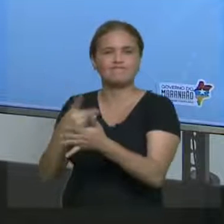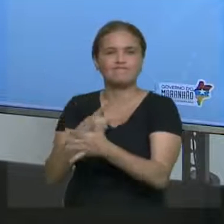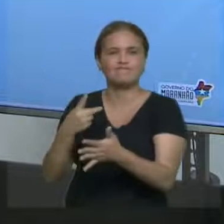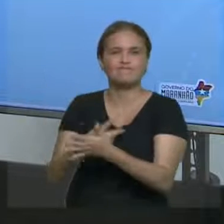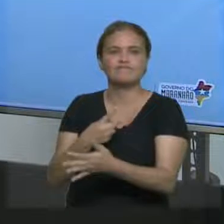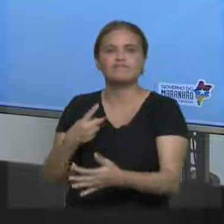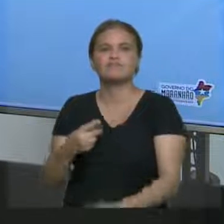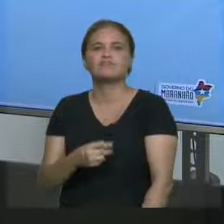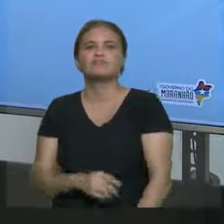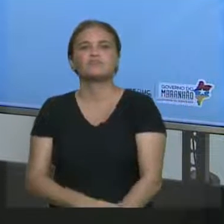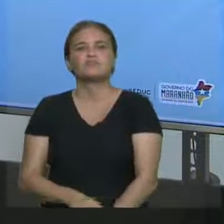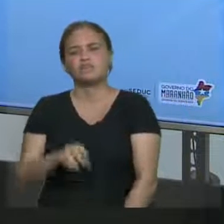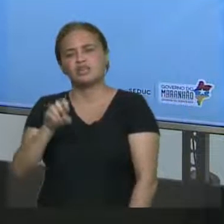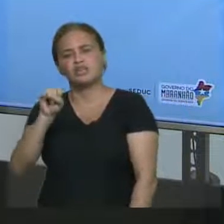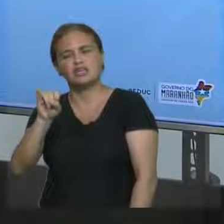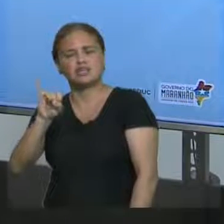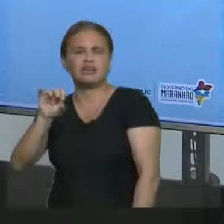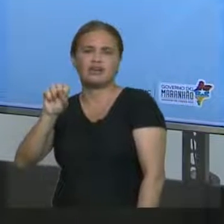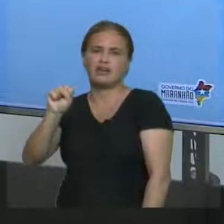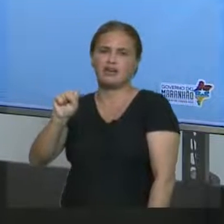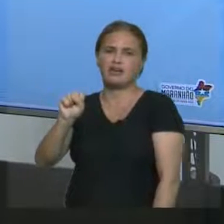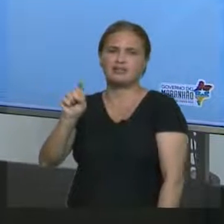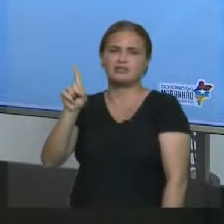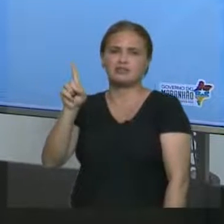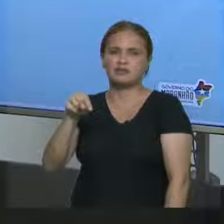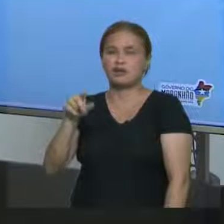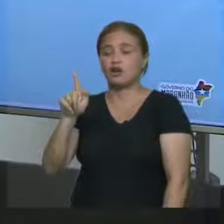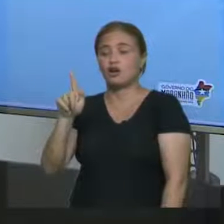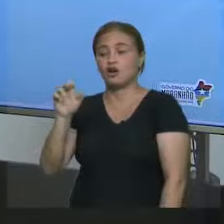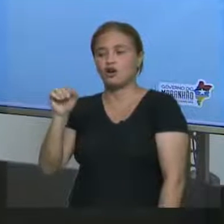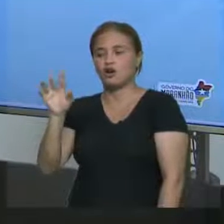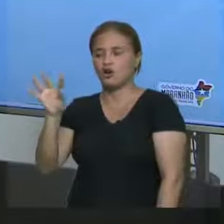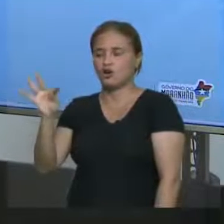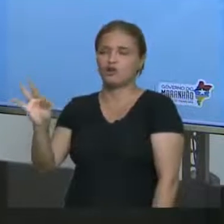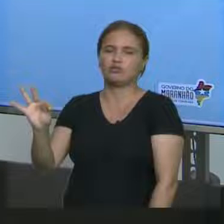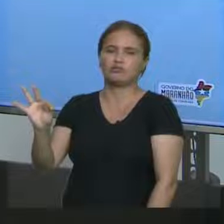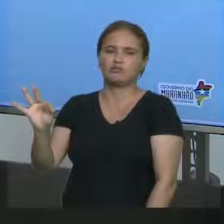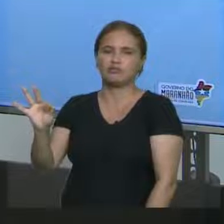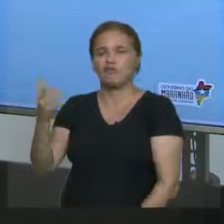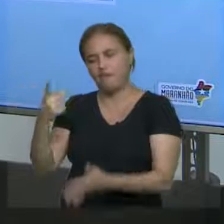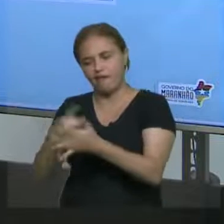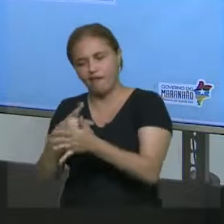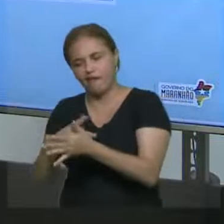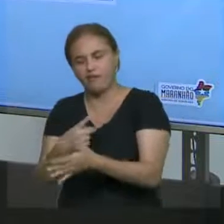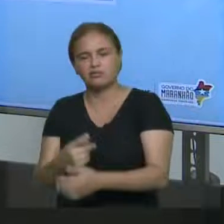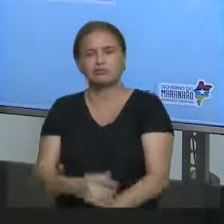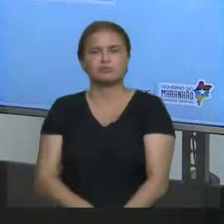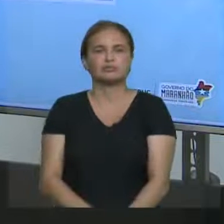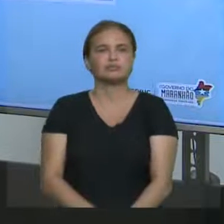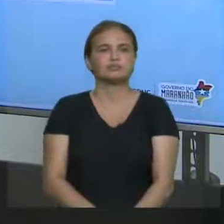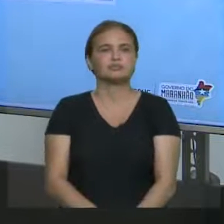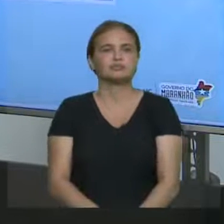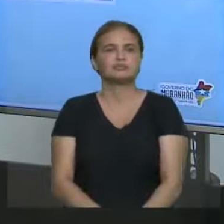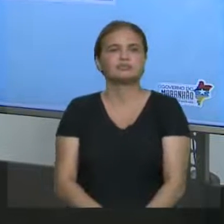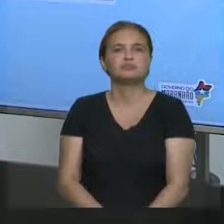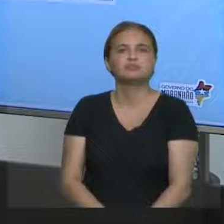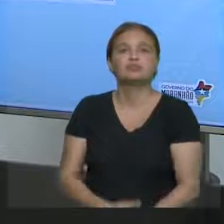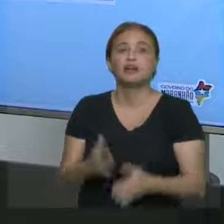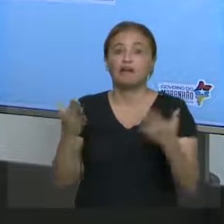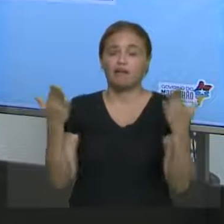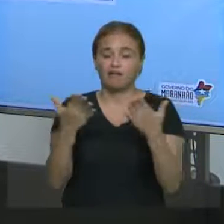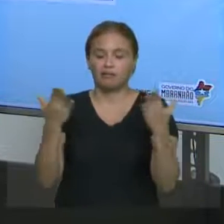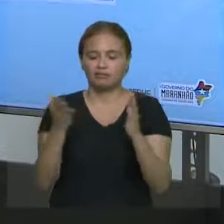is, Bill, usually, não, você não pode misturar o verbo to be aí com simple present, ok? Bom, agora, para